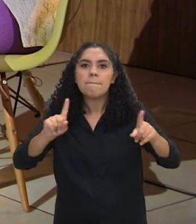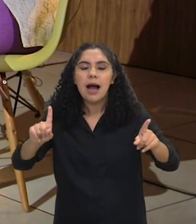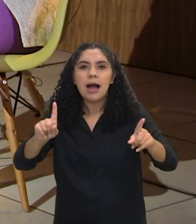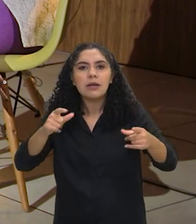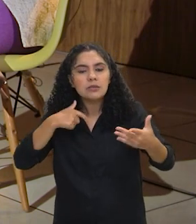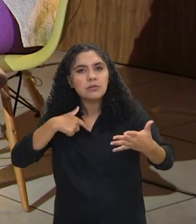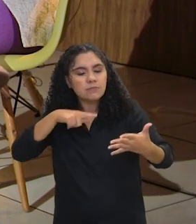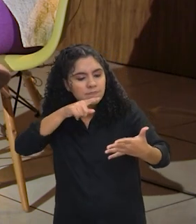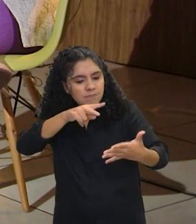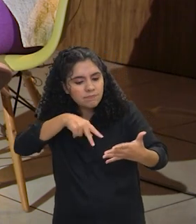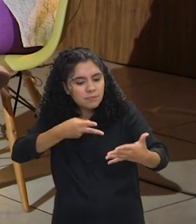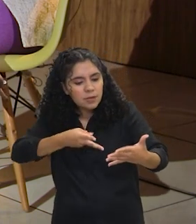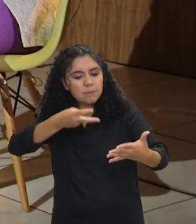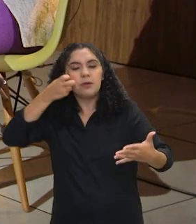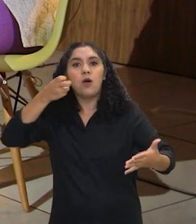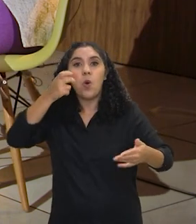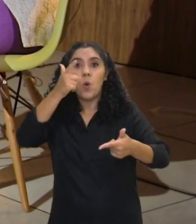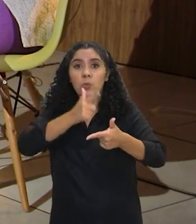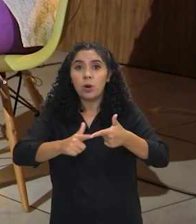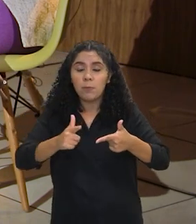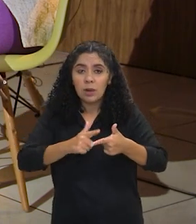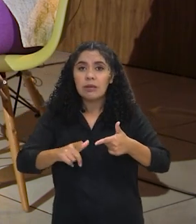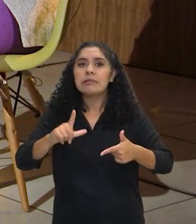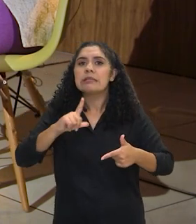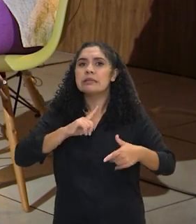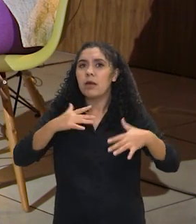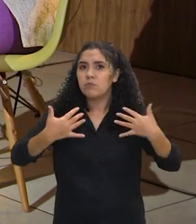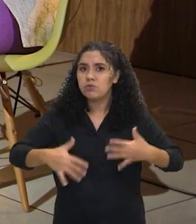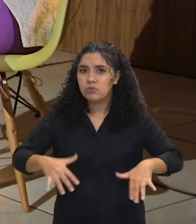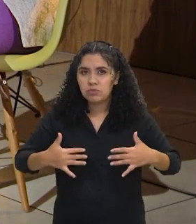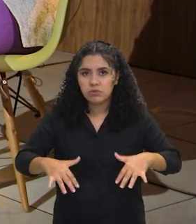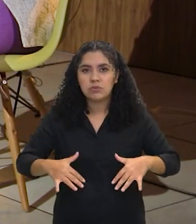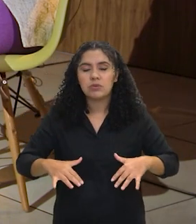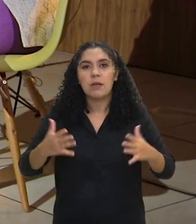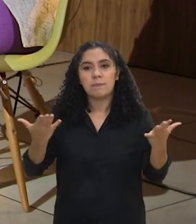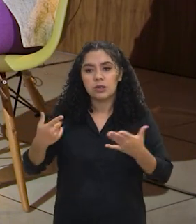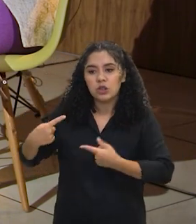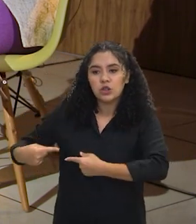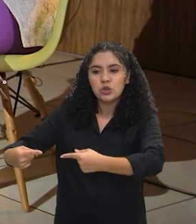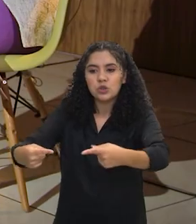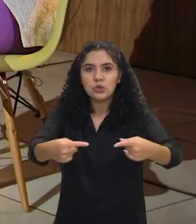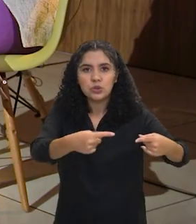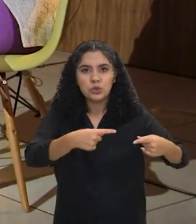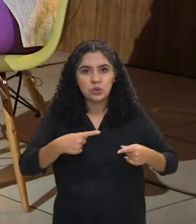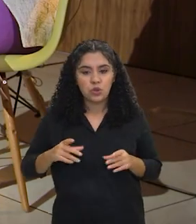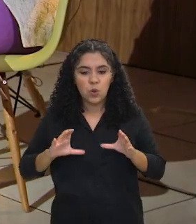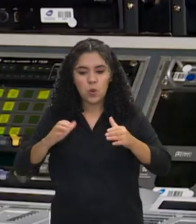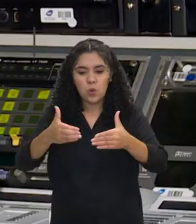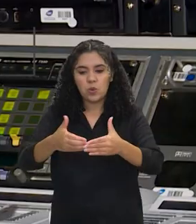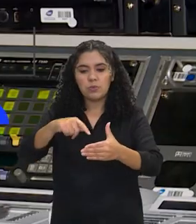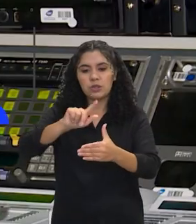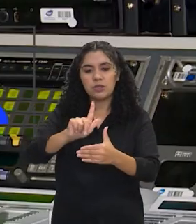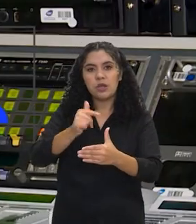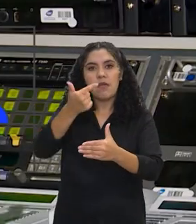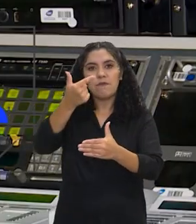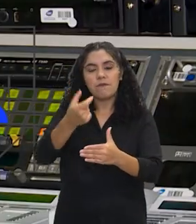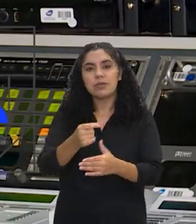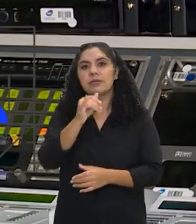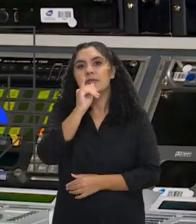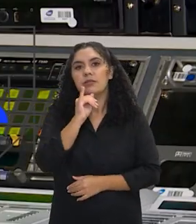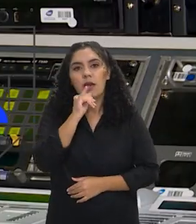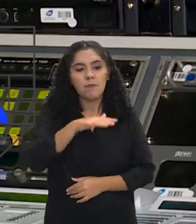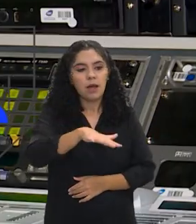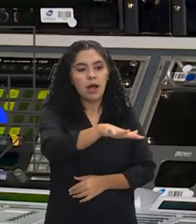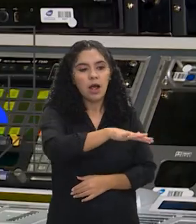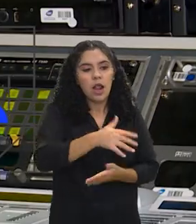e com uma leitura de que o problema é grande o suficiente para ter que estar no centro da mesa de debates do G20. Então, dentro do grupo de economia